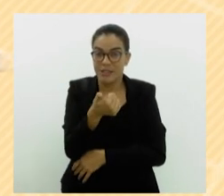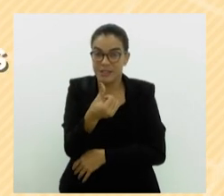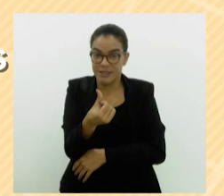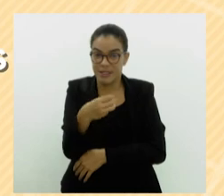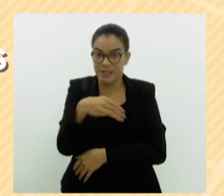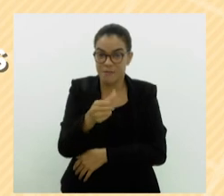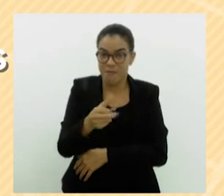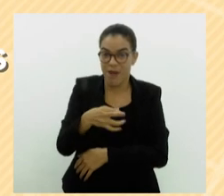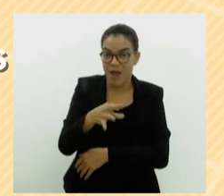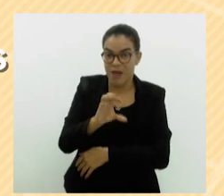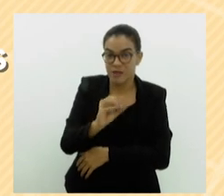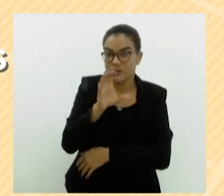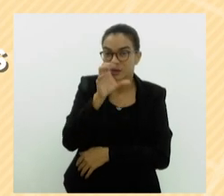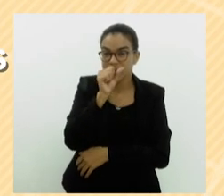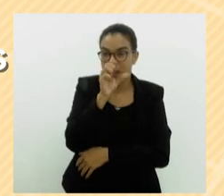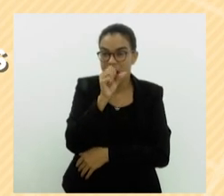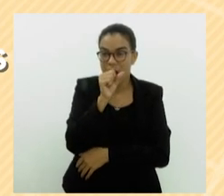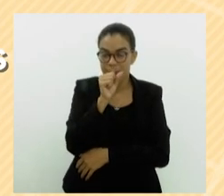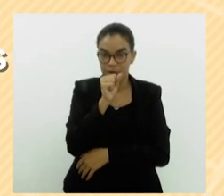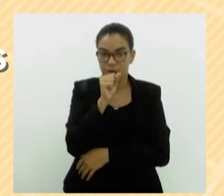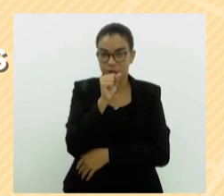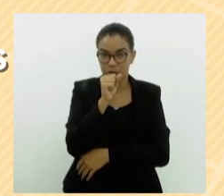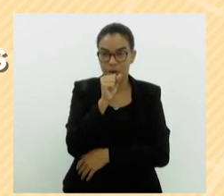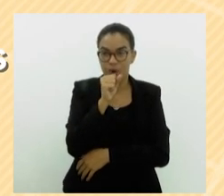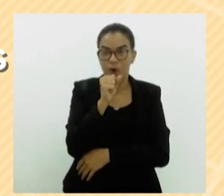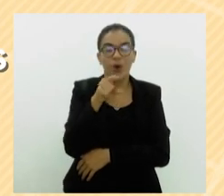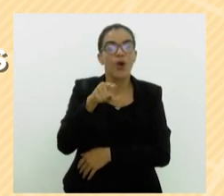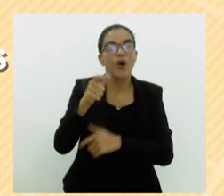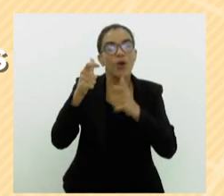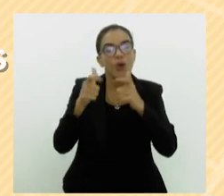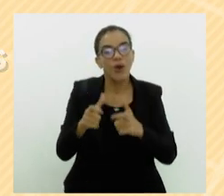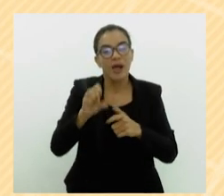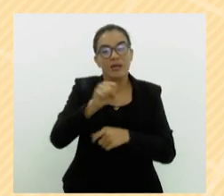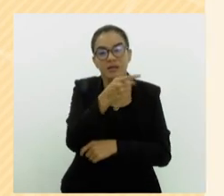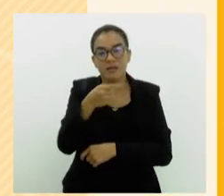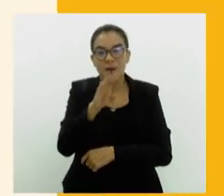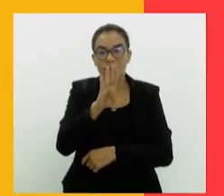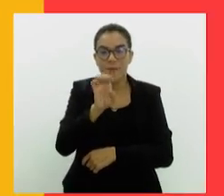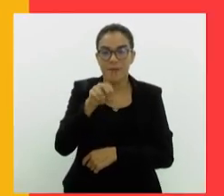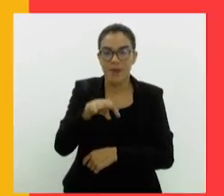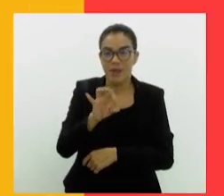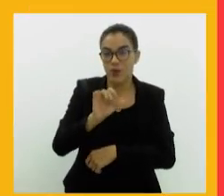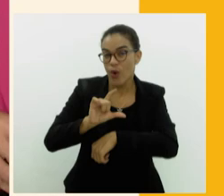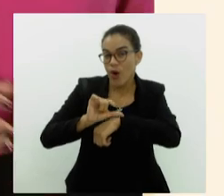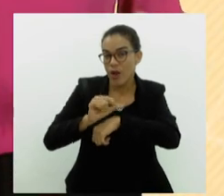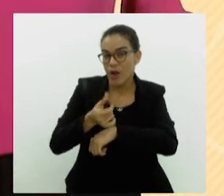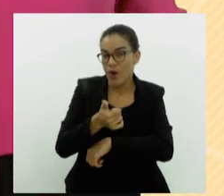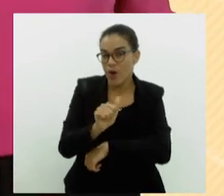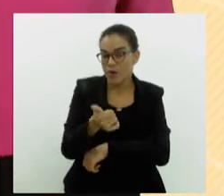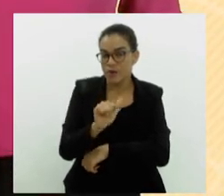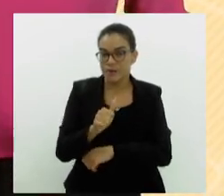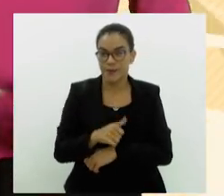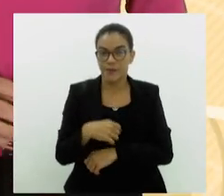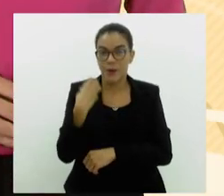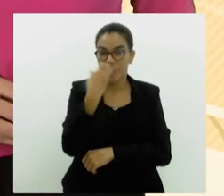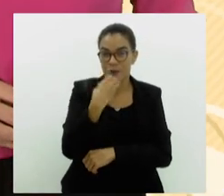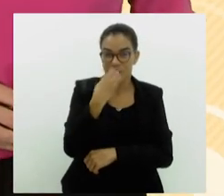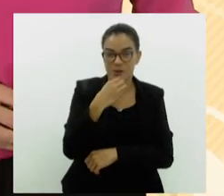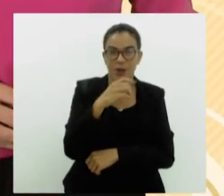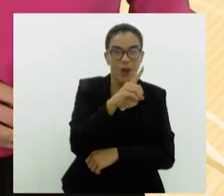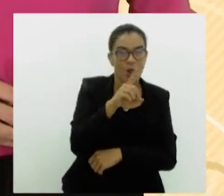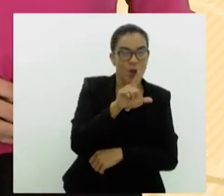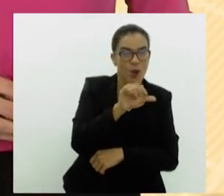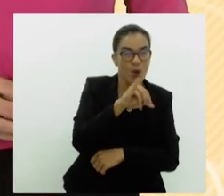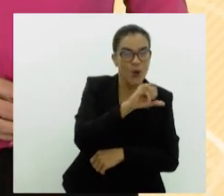de março, sábado, no Campo de São Bento, a partir das 11 horas. O musical Luiz Inazinha, Luiz